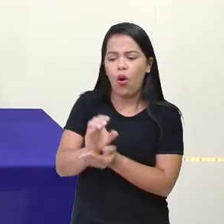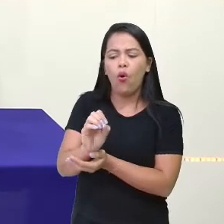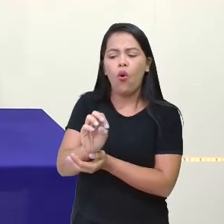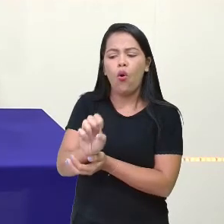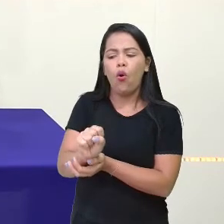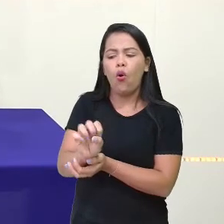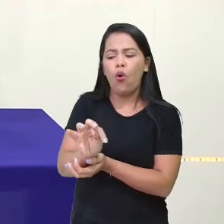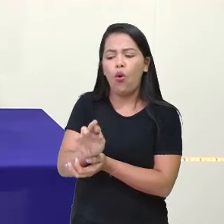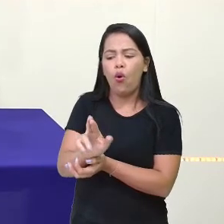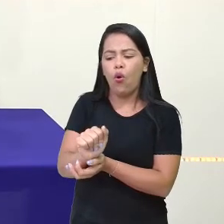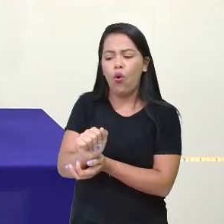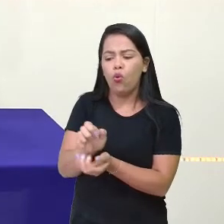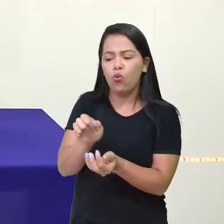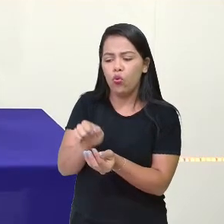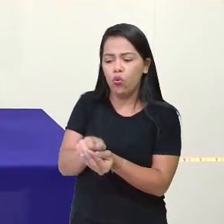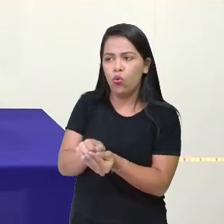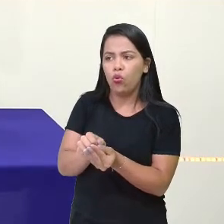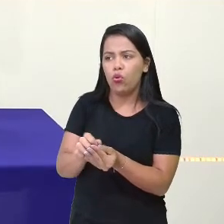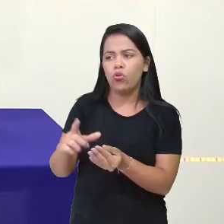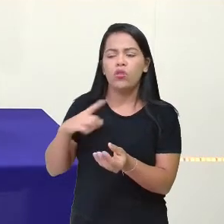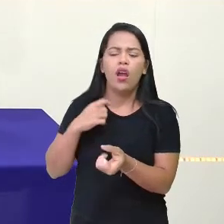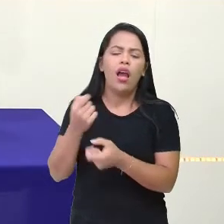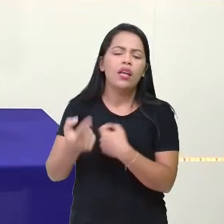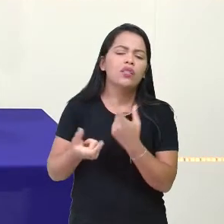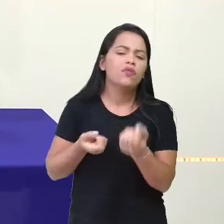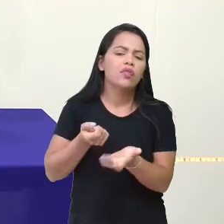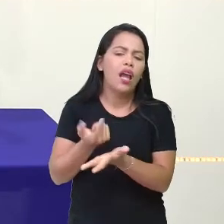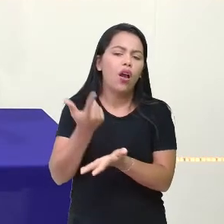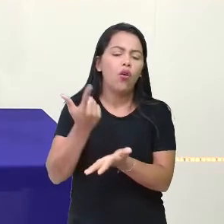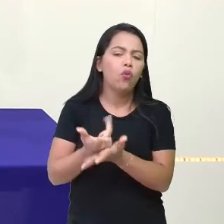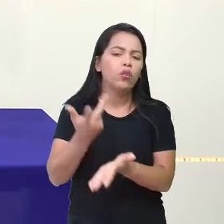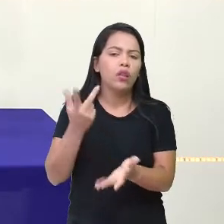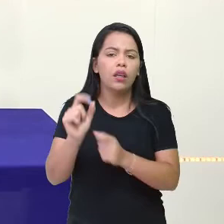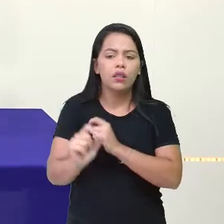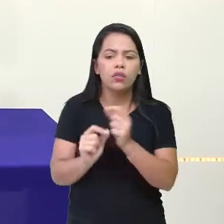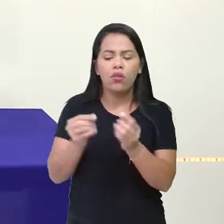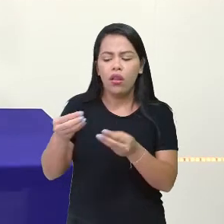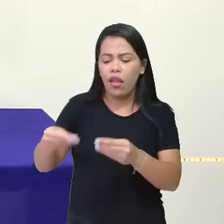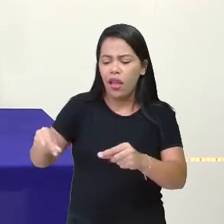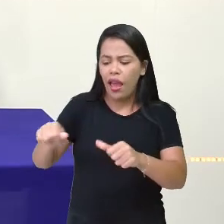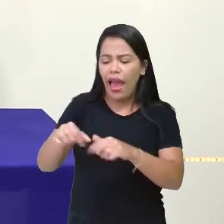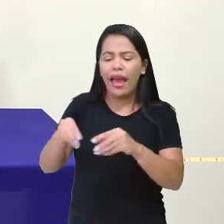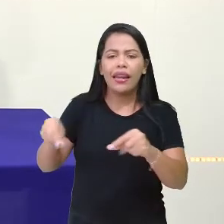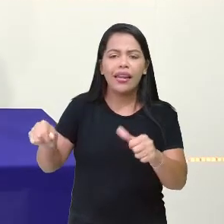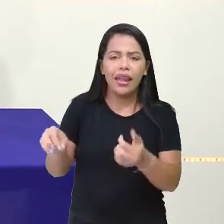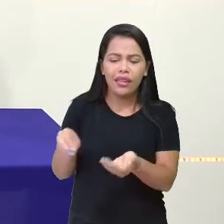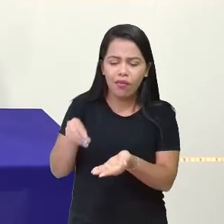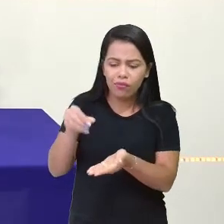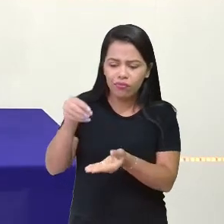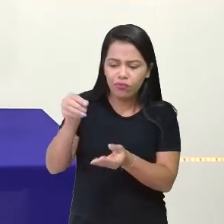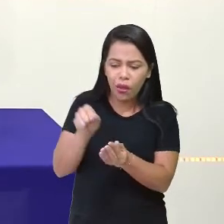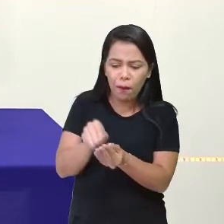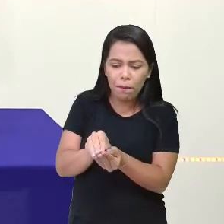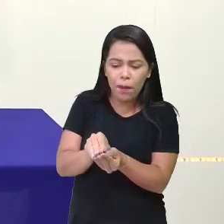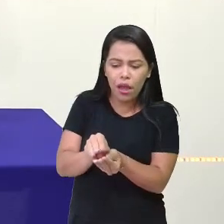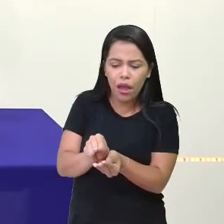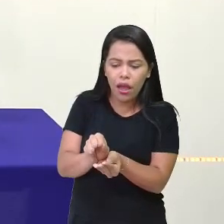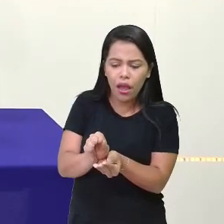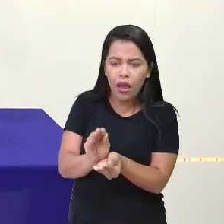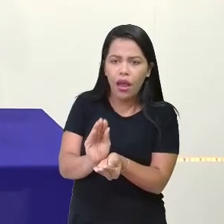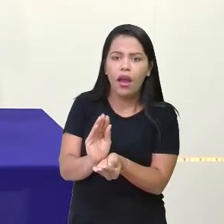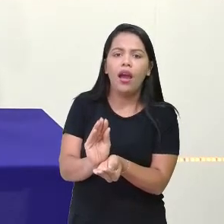alguma coisa estranha, na maioria das vezes uma areiazinha, isso. Um grãozinho, um grãozinho, vê só,